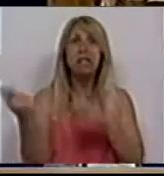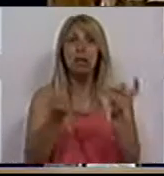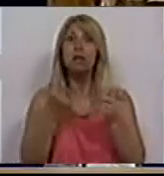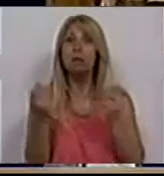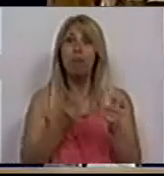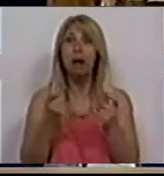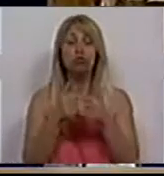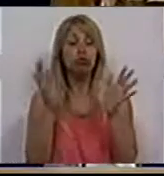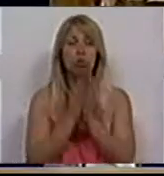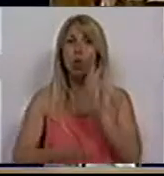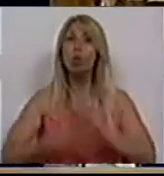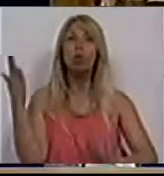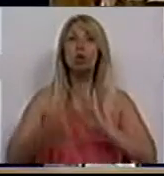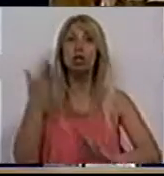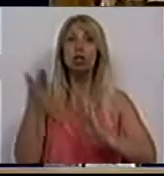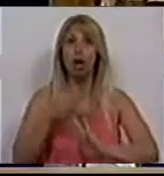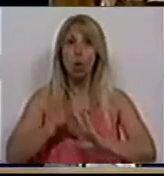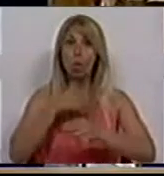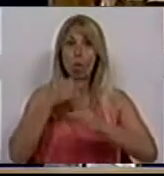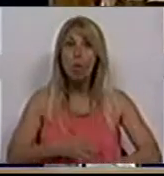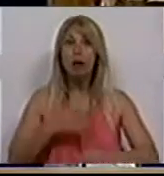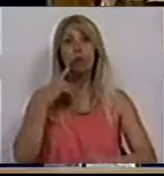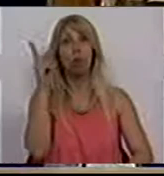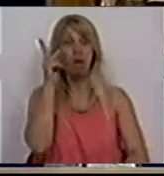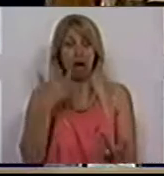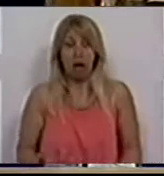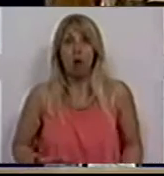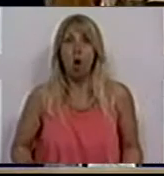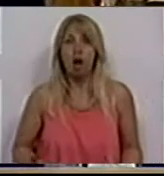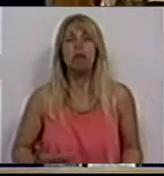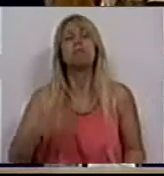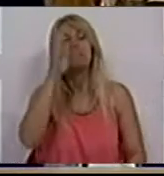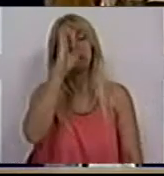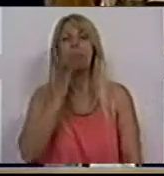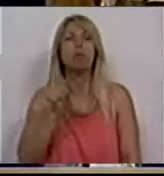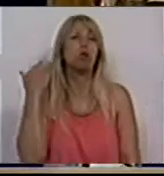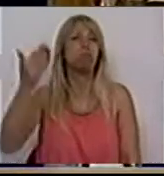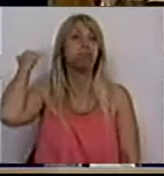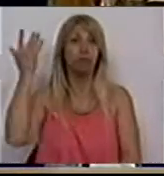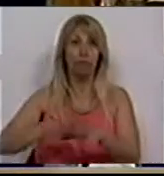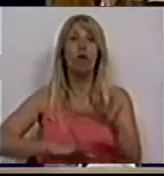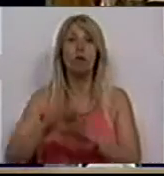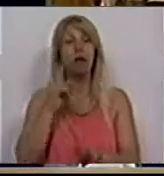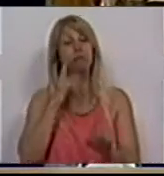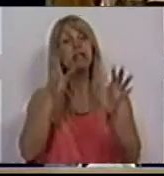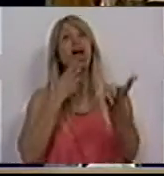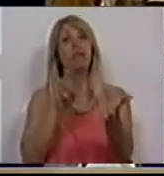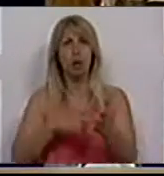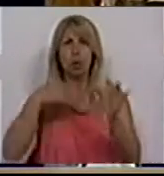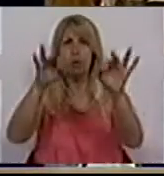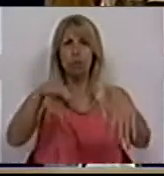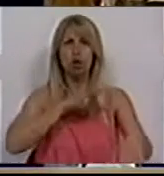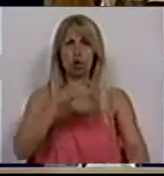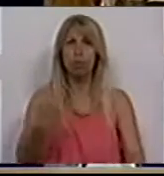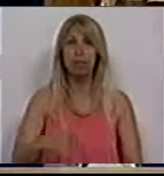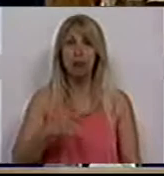urgentes no momento em que vivemos. E sabemos que já muito foi feito. Mas a verdade, e termino, Sr. Presidente, a